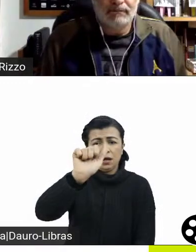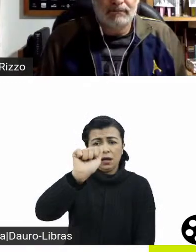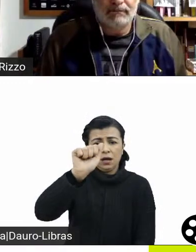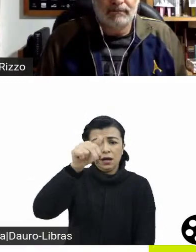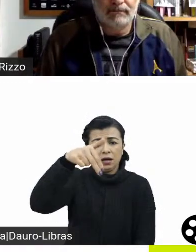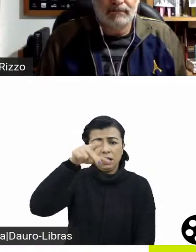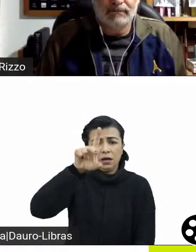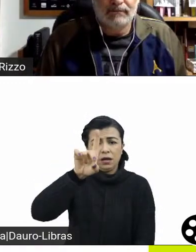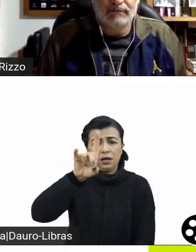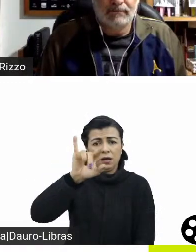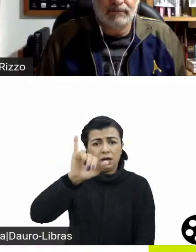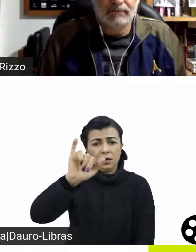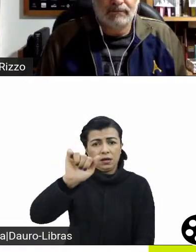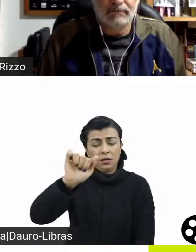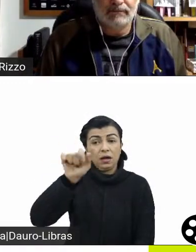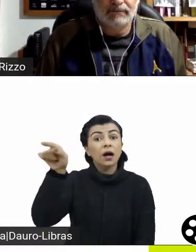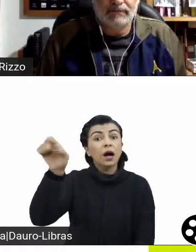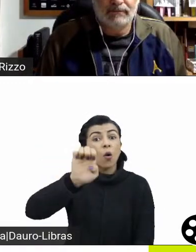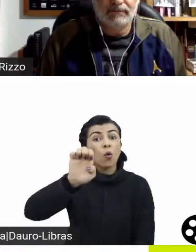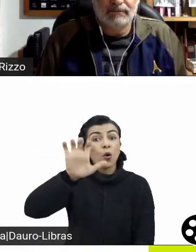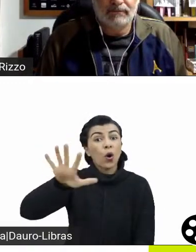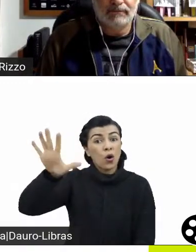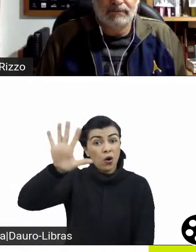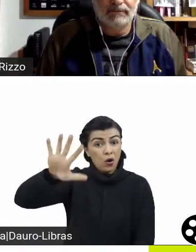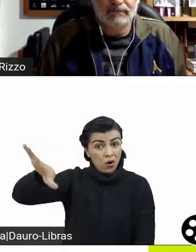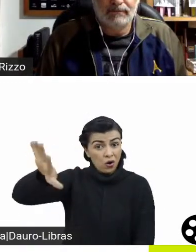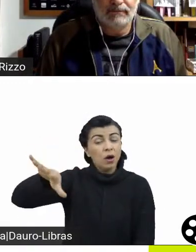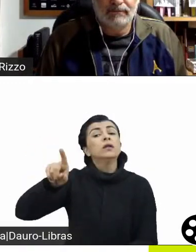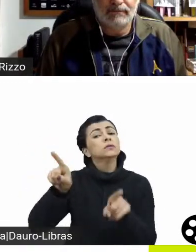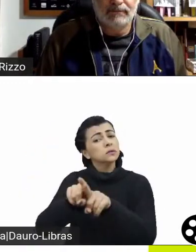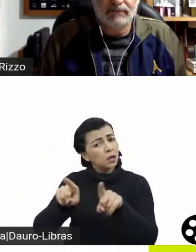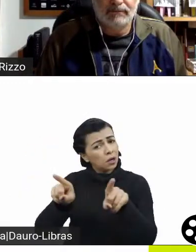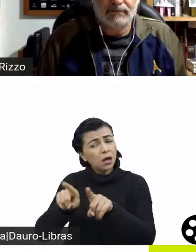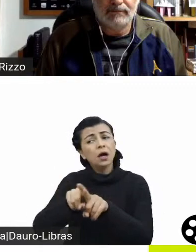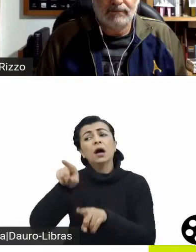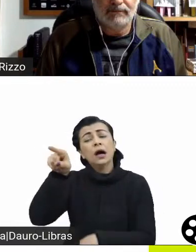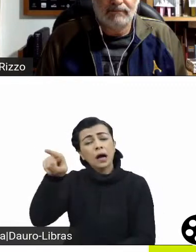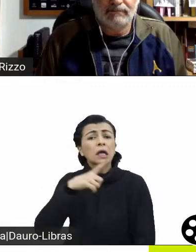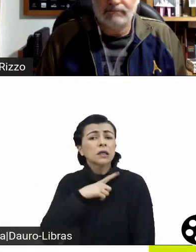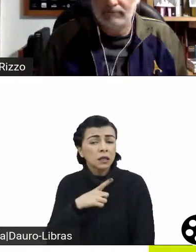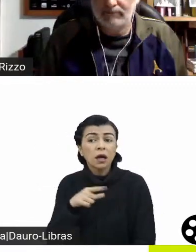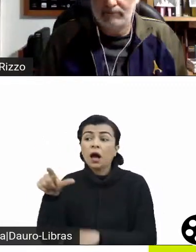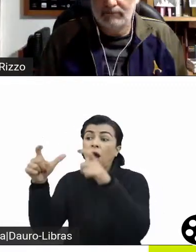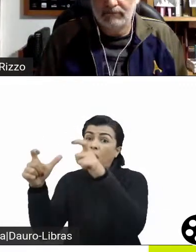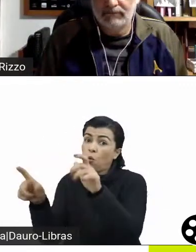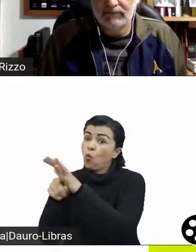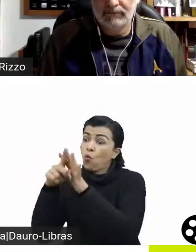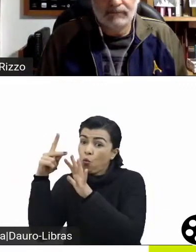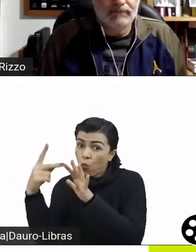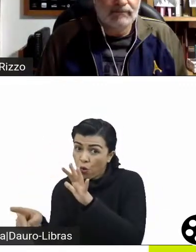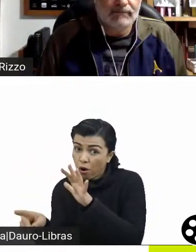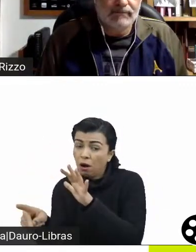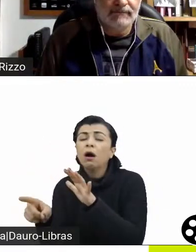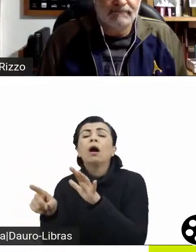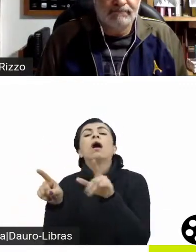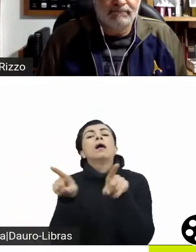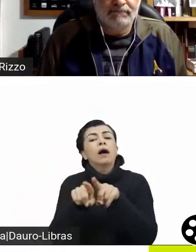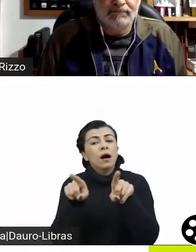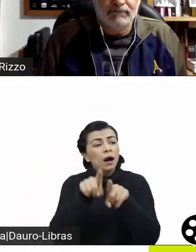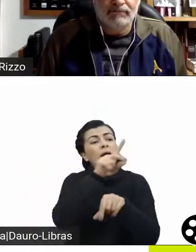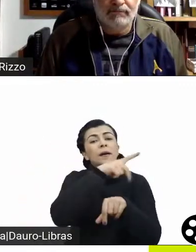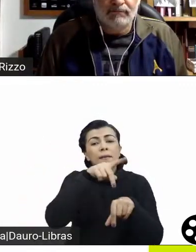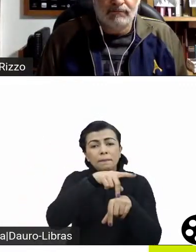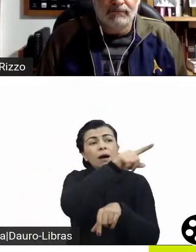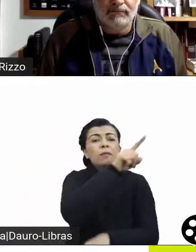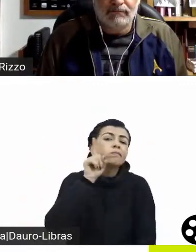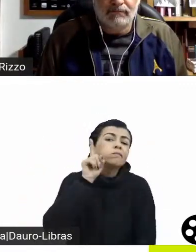para fazer essa migração, para estimular a indústria local, ao mesmo tempo conferir a indústria americana, alguma autoralidade, alguma